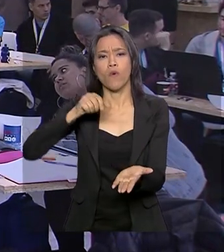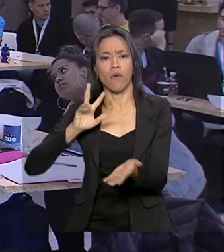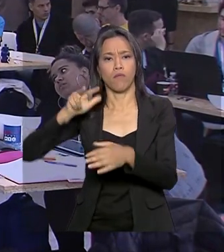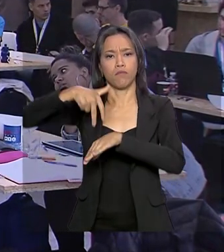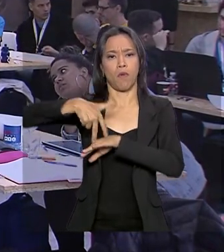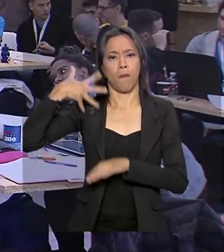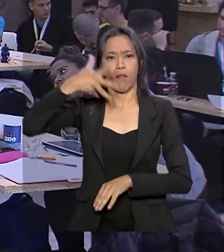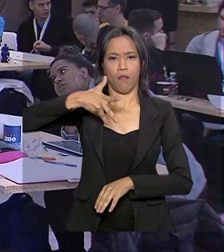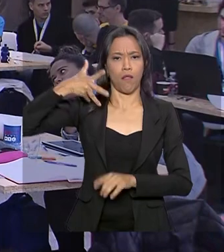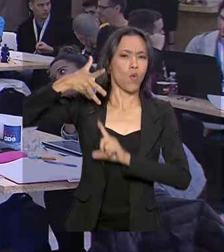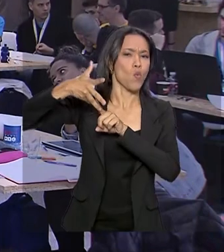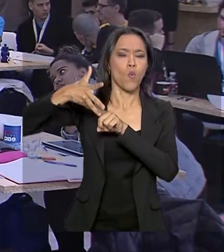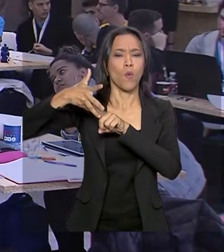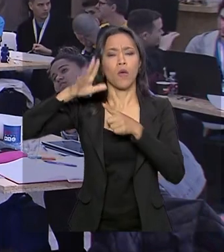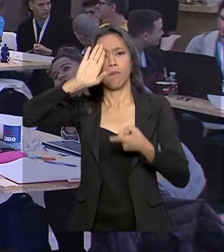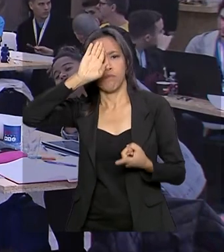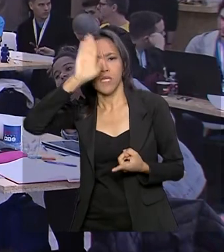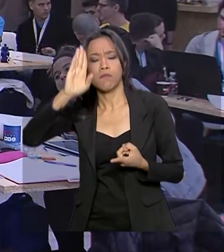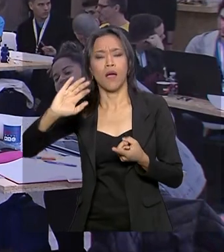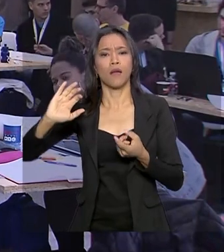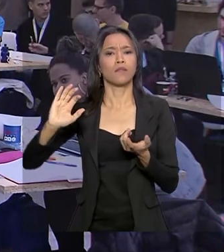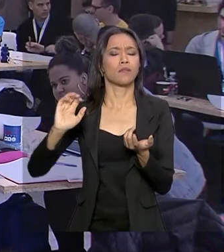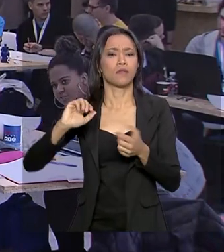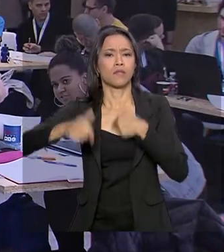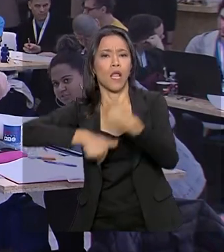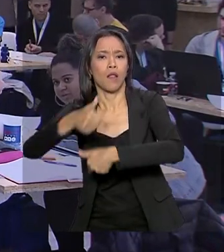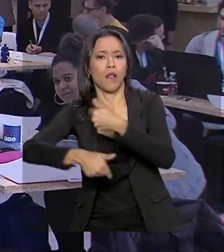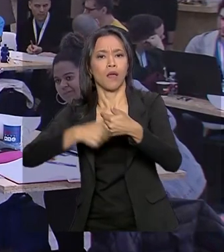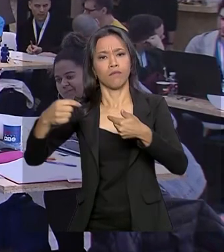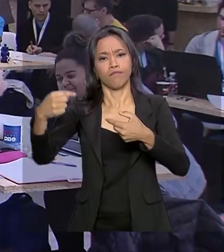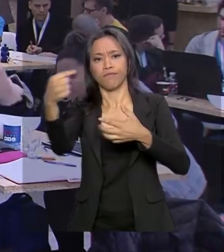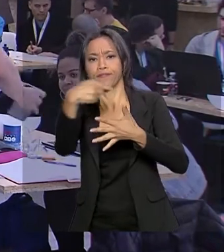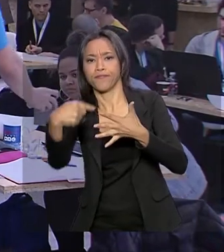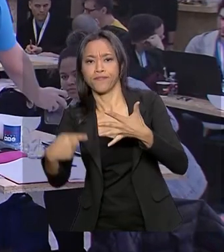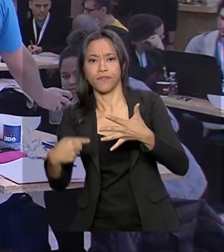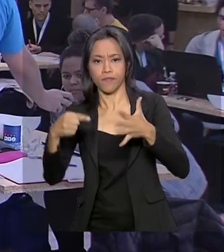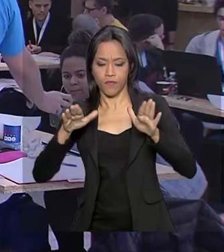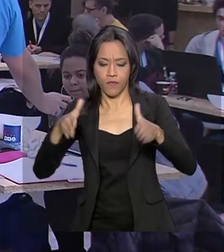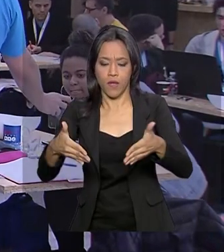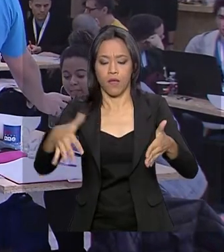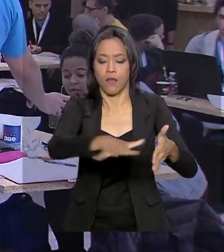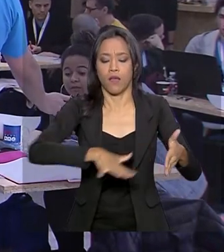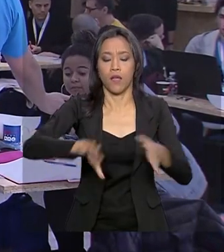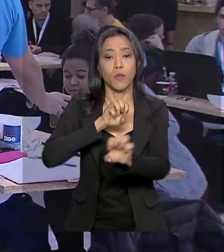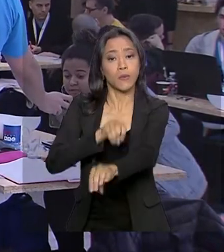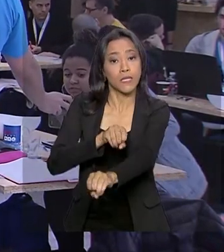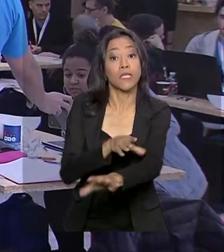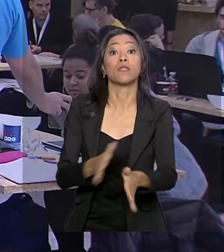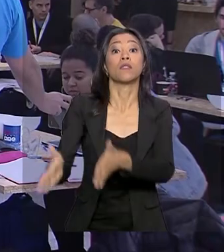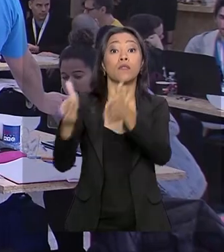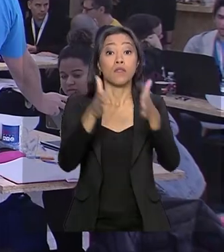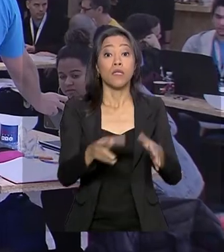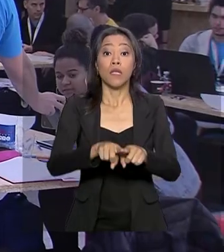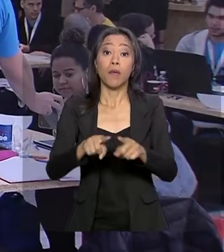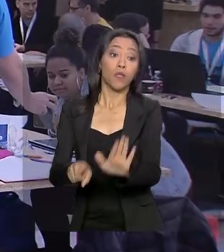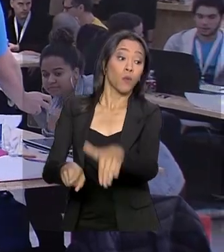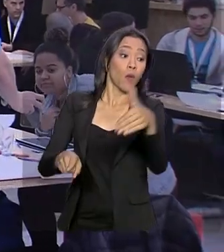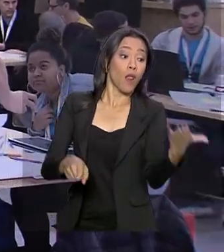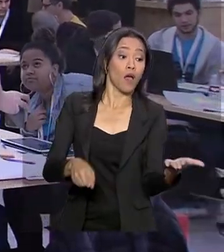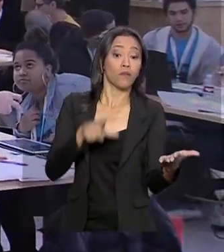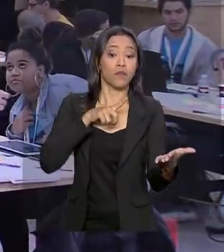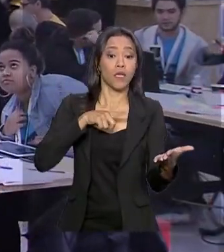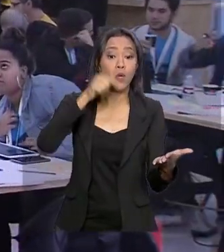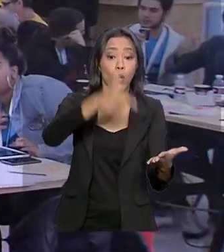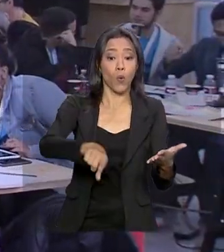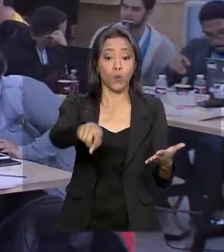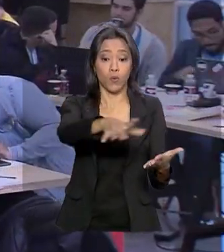principais iniciativas do Ministério para esta área. Paralelamente a este evento acontece aqui o Hackathon,